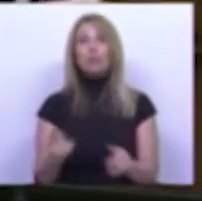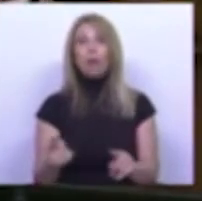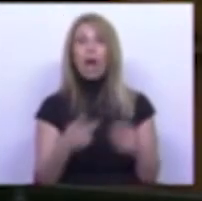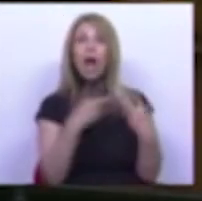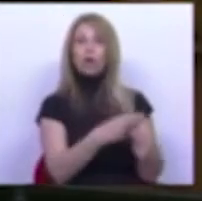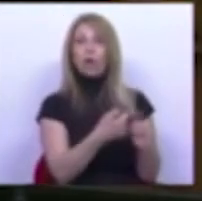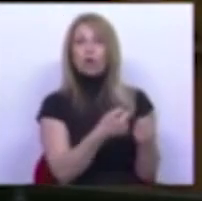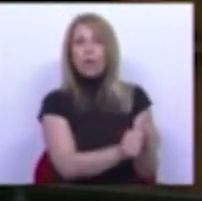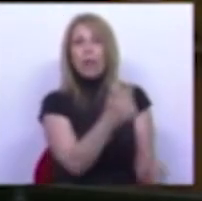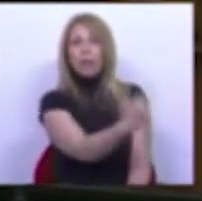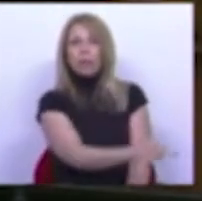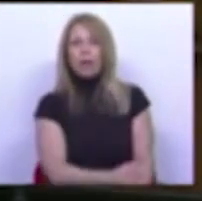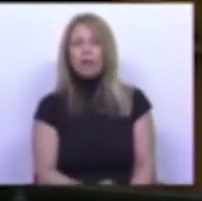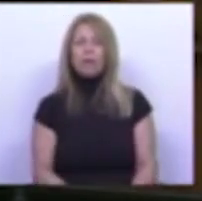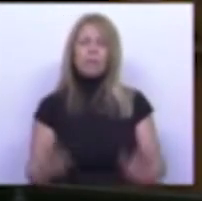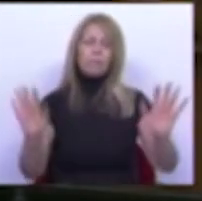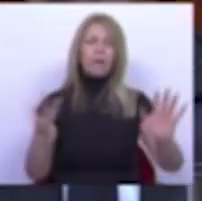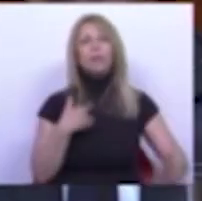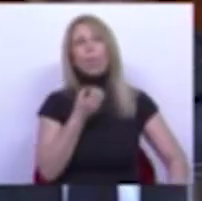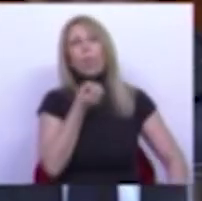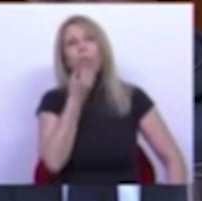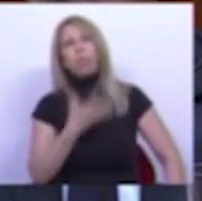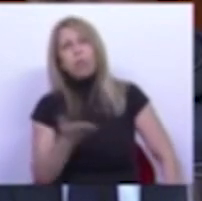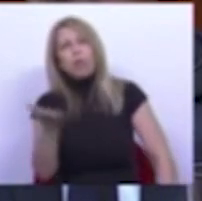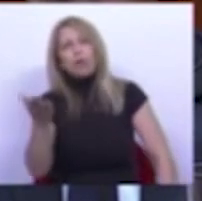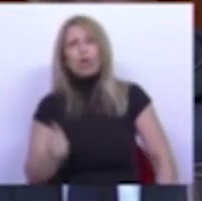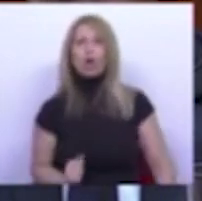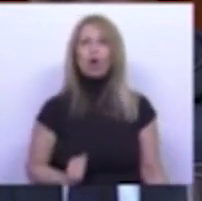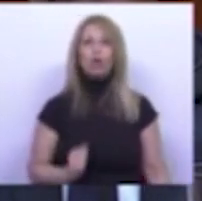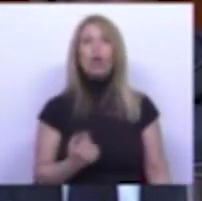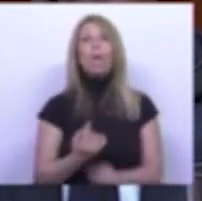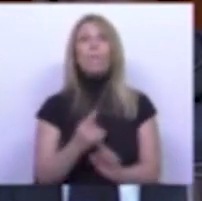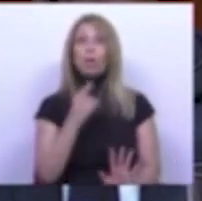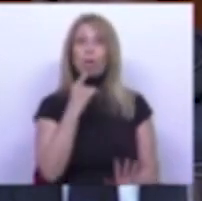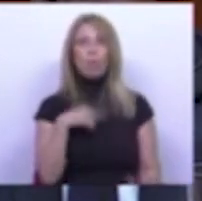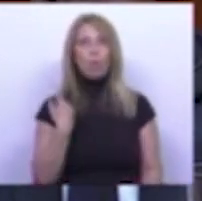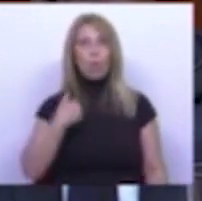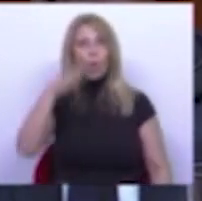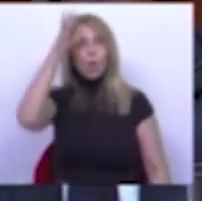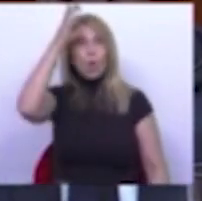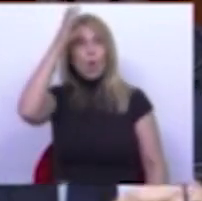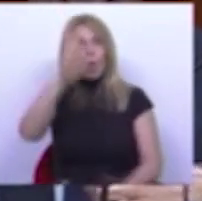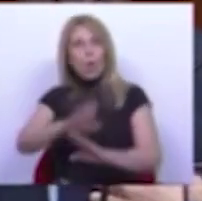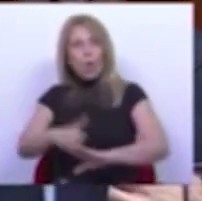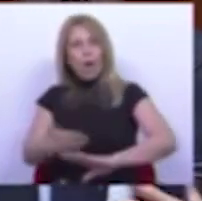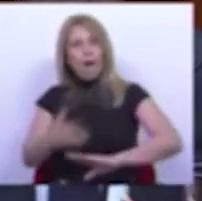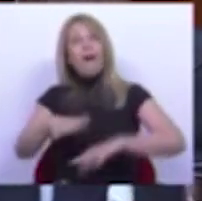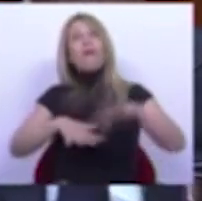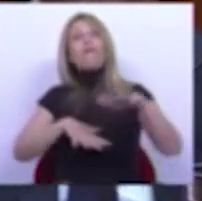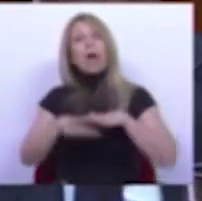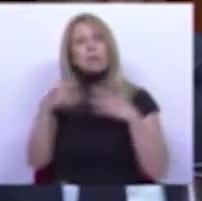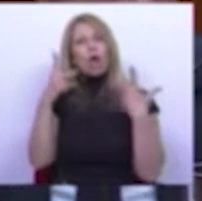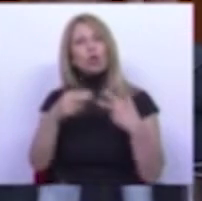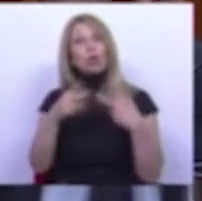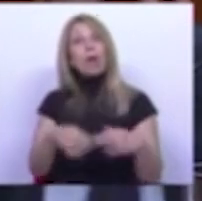E são ao menos generosos porque dizem são geniais, que é fazem a austeridade fingindo